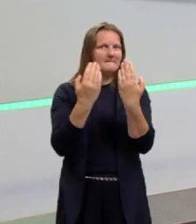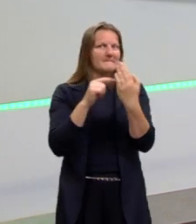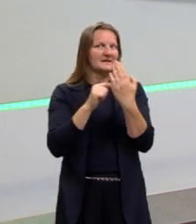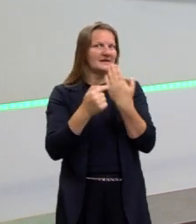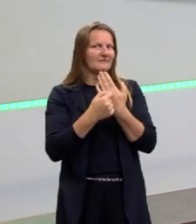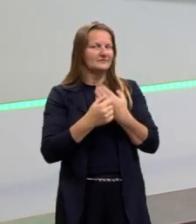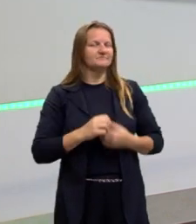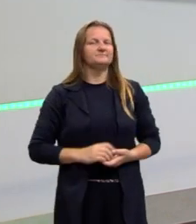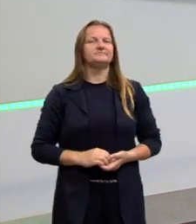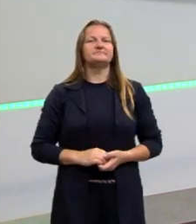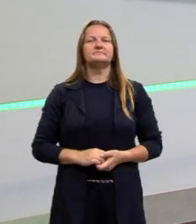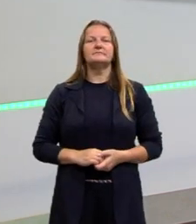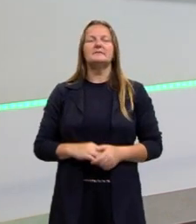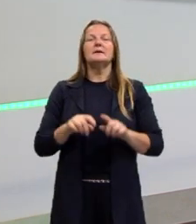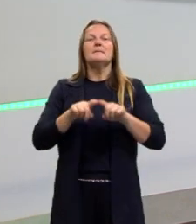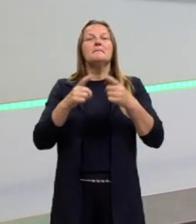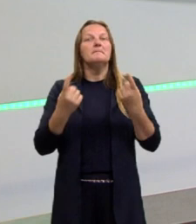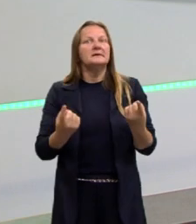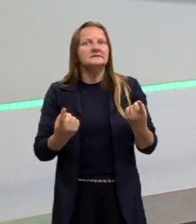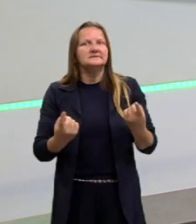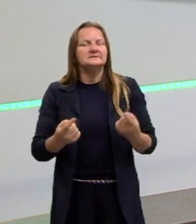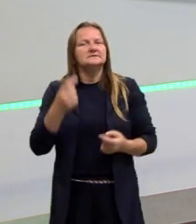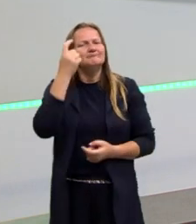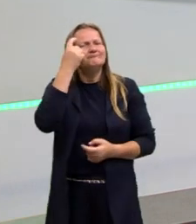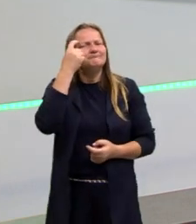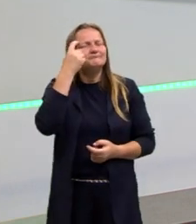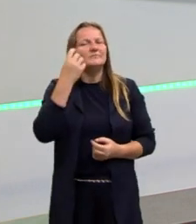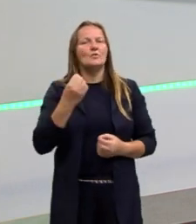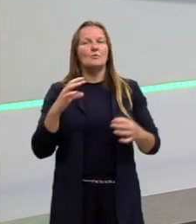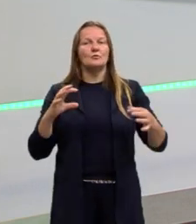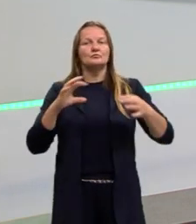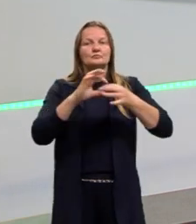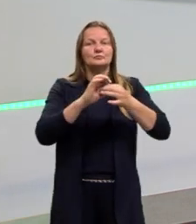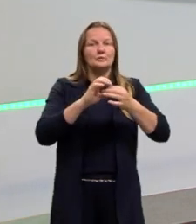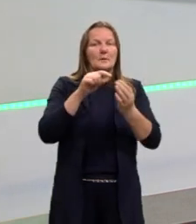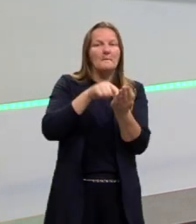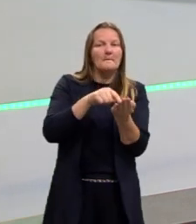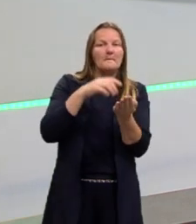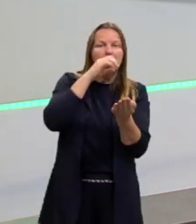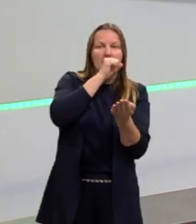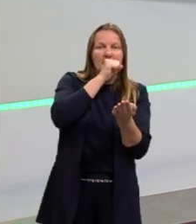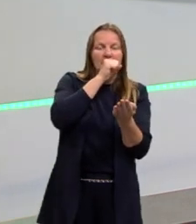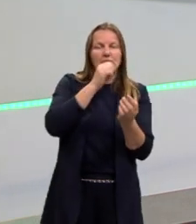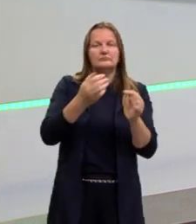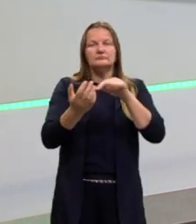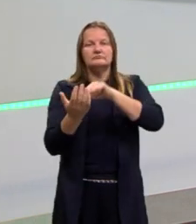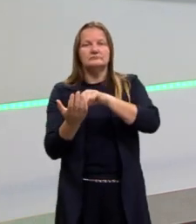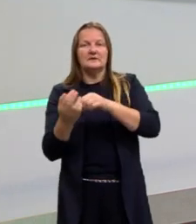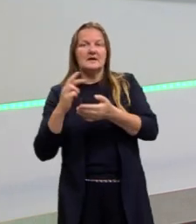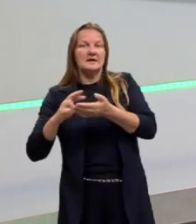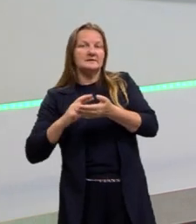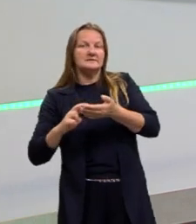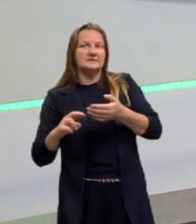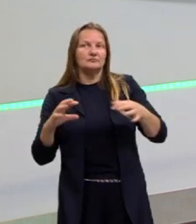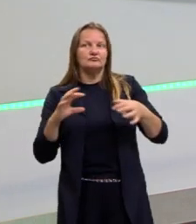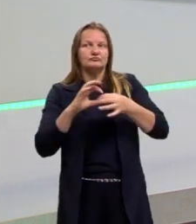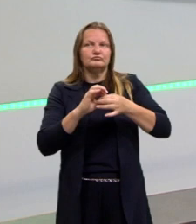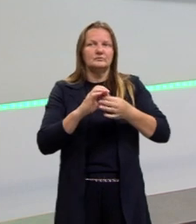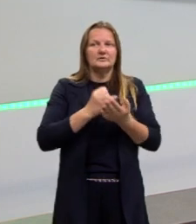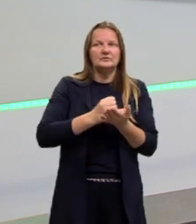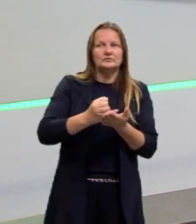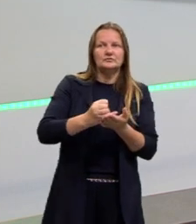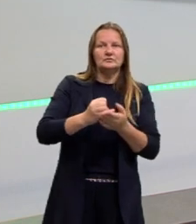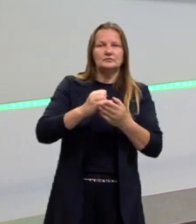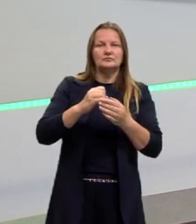Só que, para a gente pensar, então, nessa associação de pãozinho e redação, introdução e